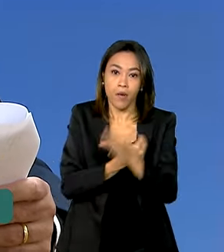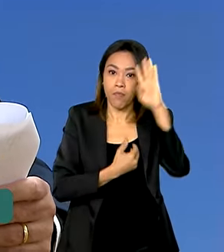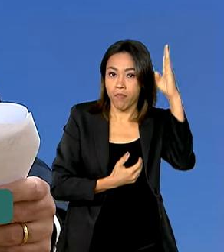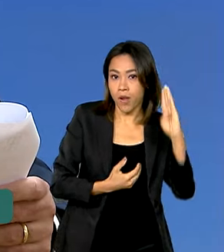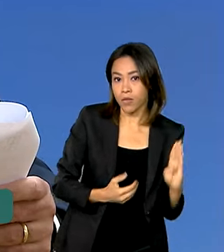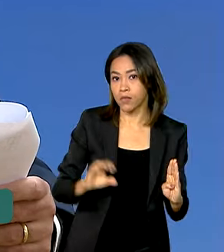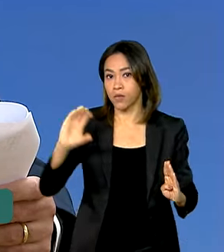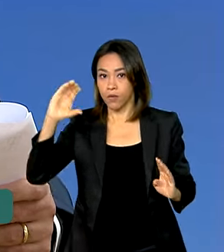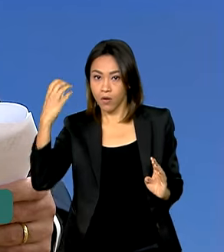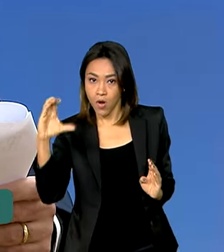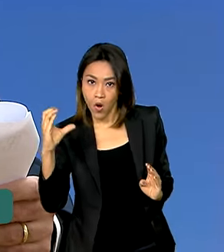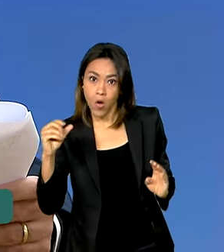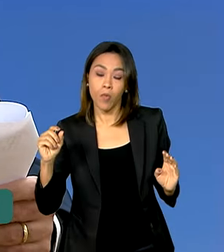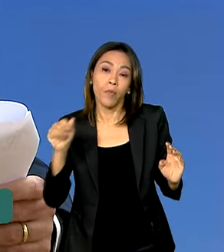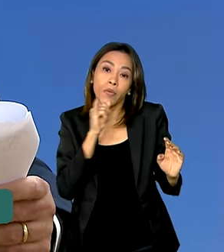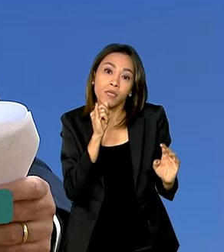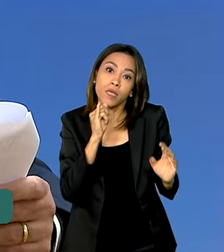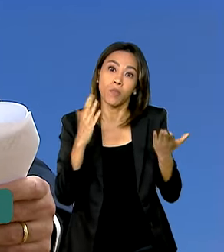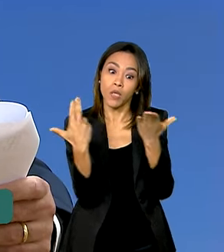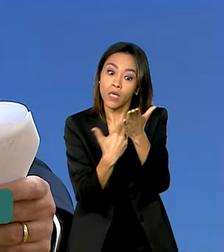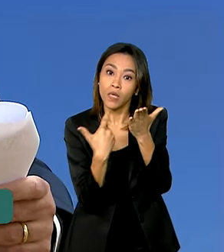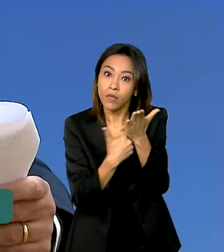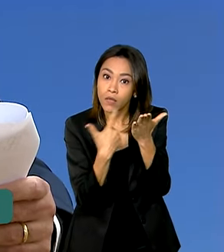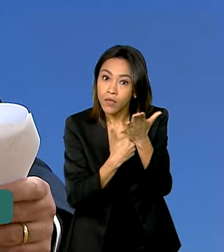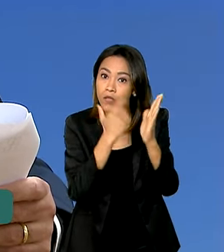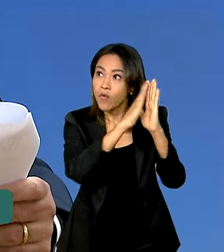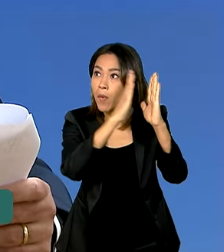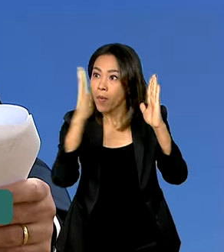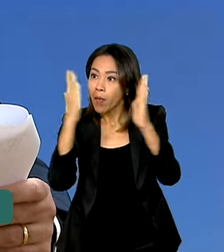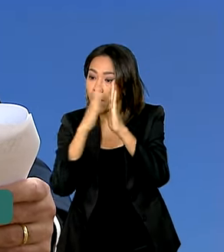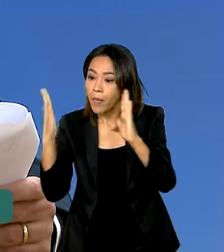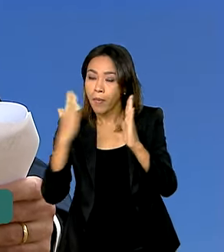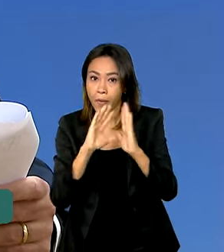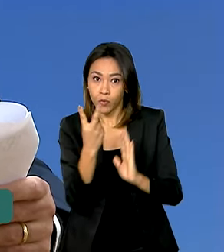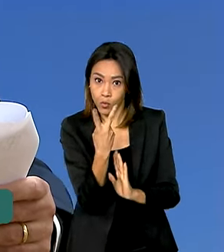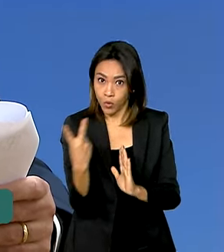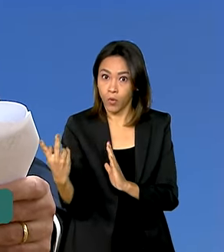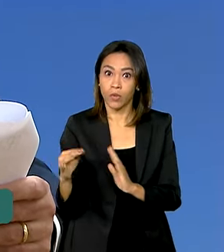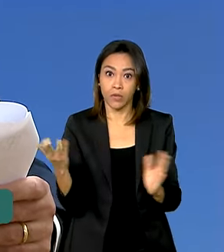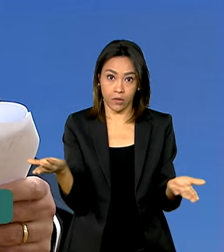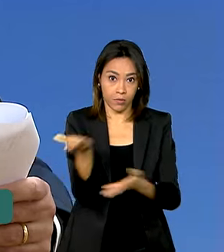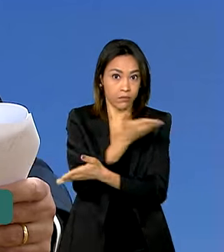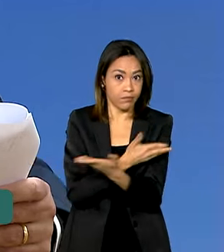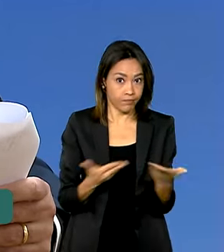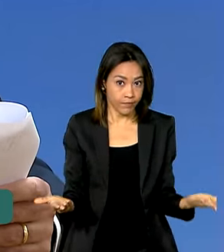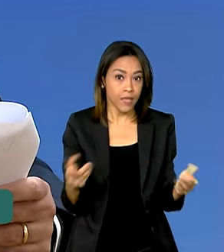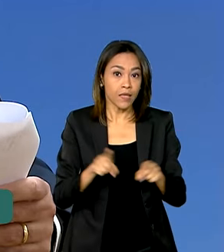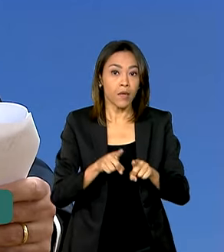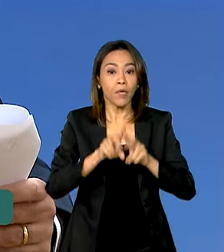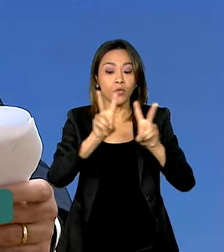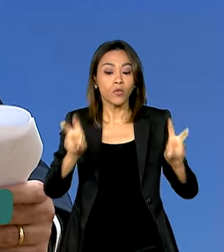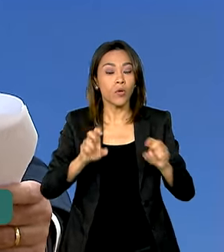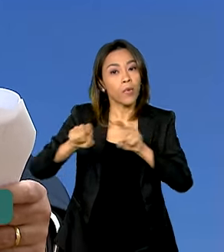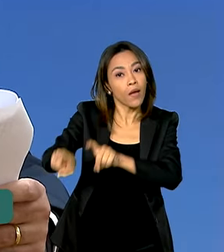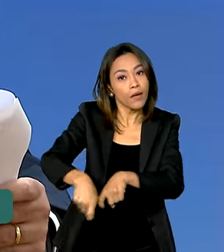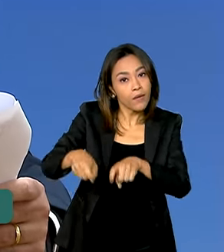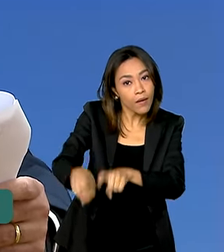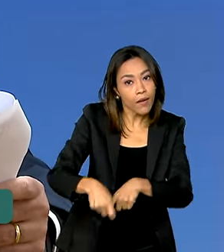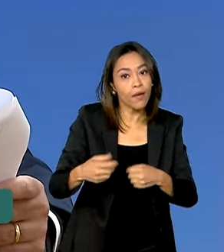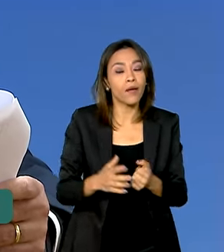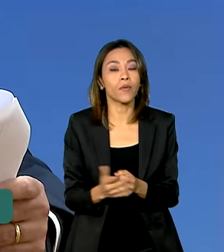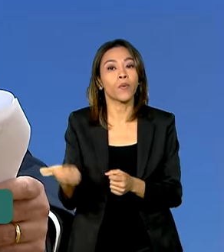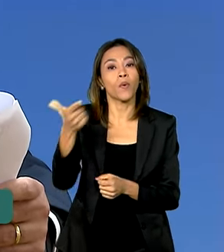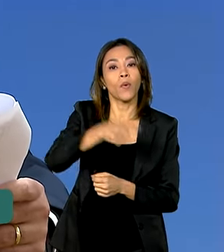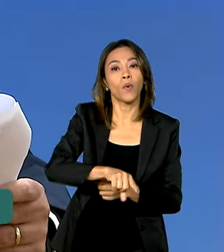cooperação entre as bibliotecas nacionais dos dois países, sobre desenvolvimento agrário, sobre cooperação